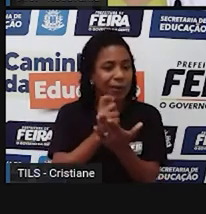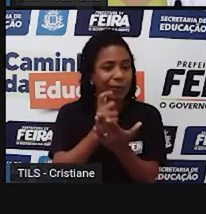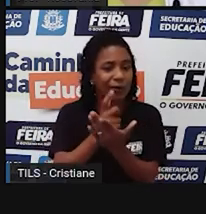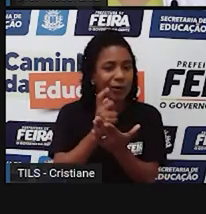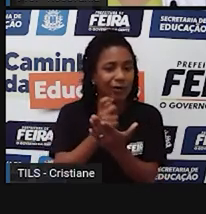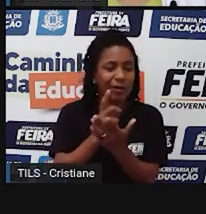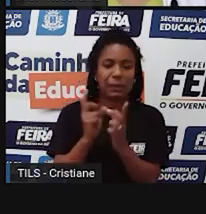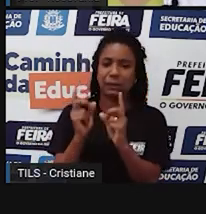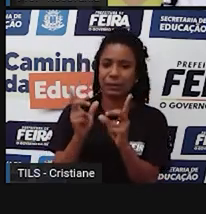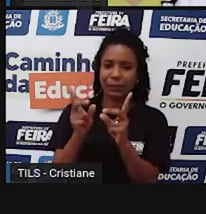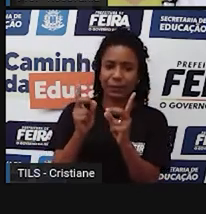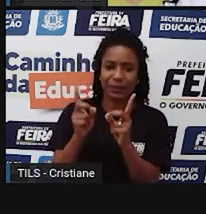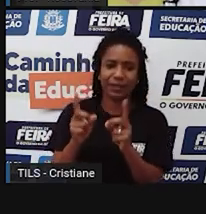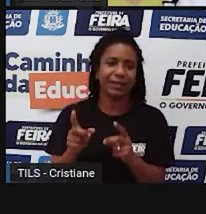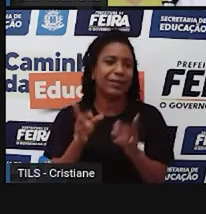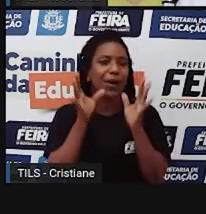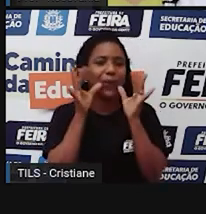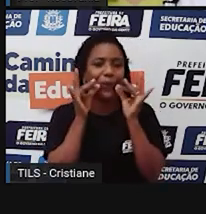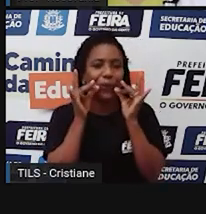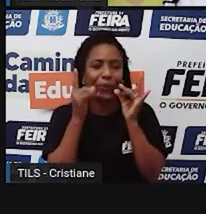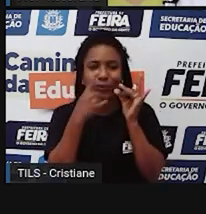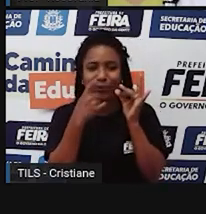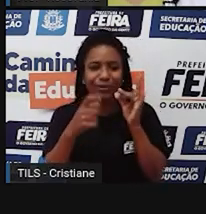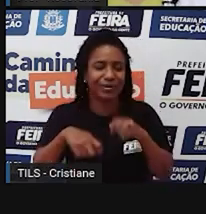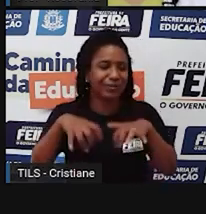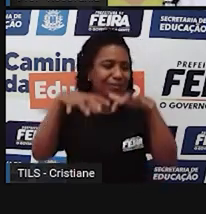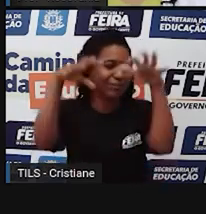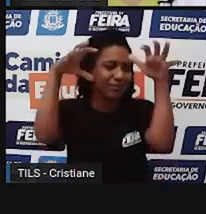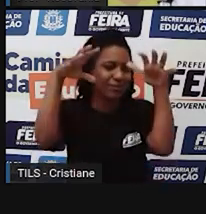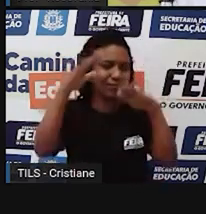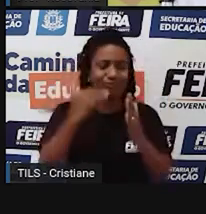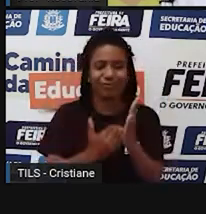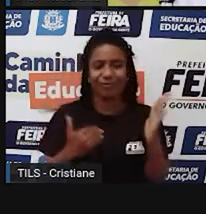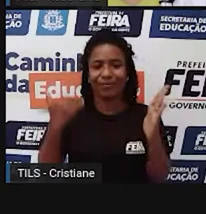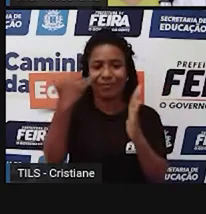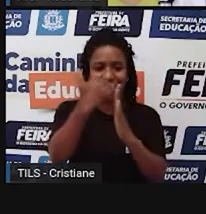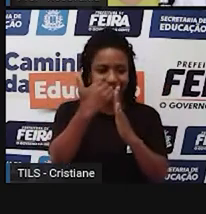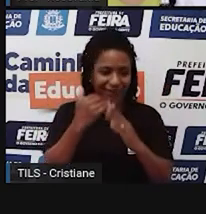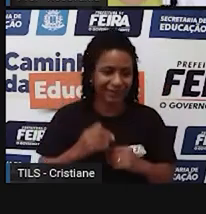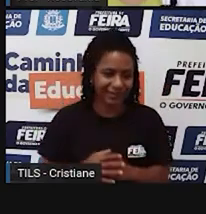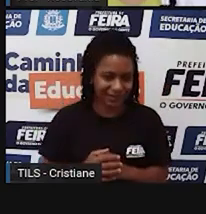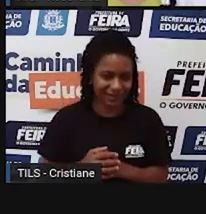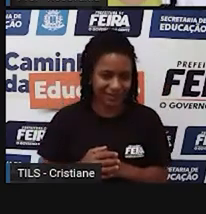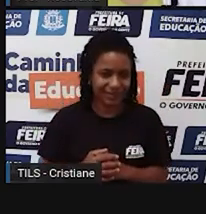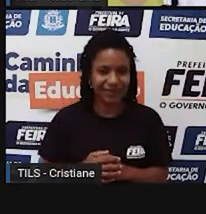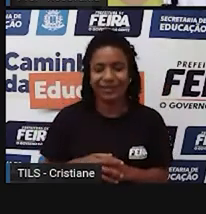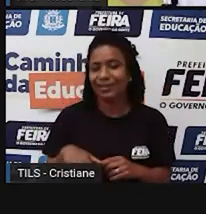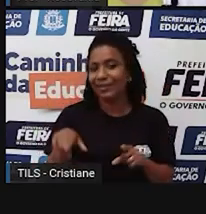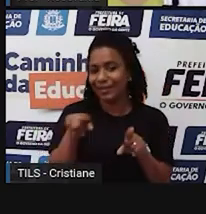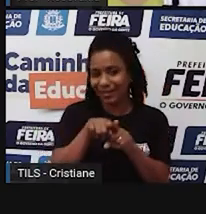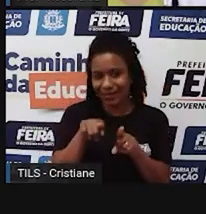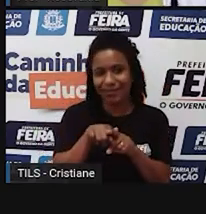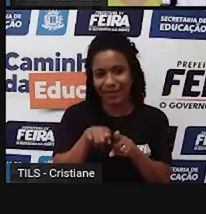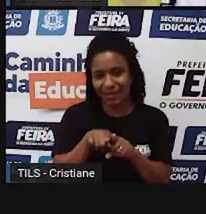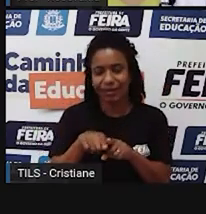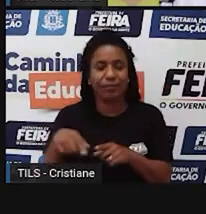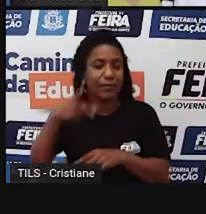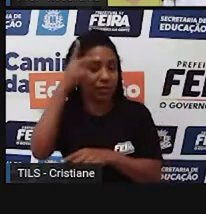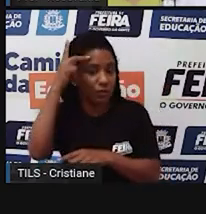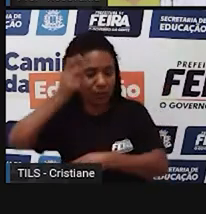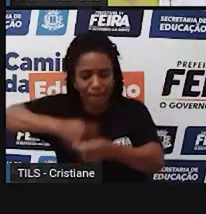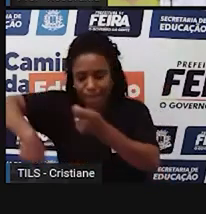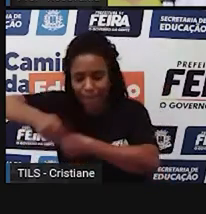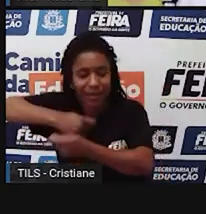embalagens, tem tudo. Tem também os mais diversos tipos de função, que são feitas principalmente para os empreendedores,